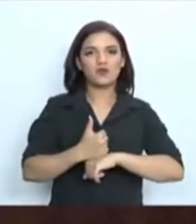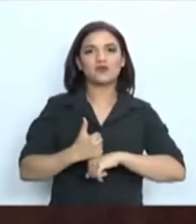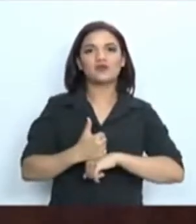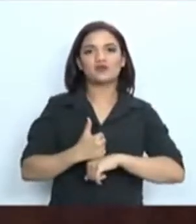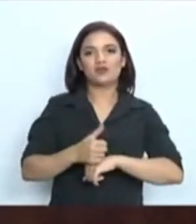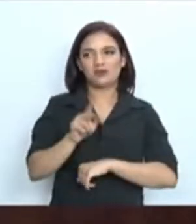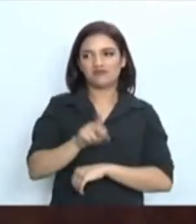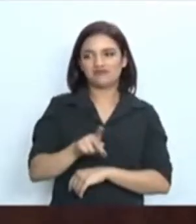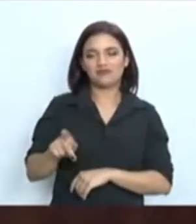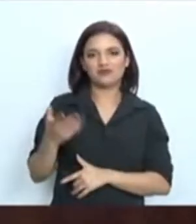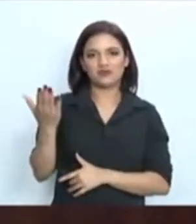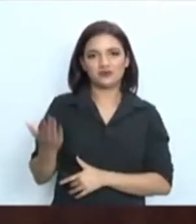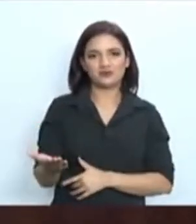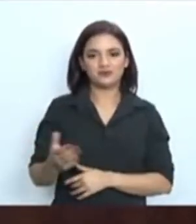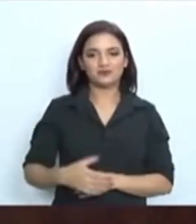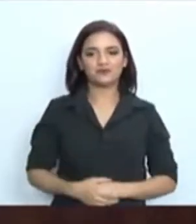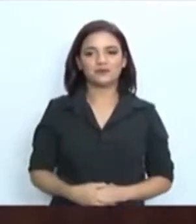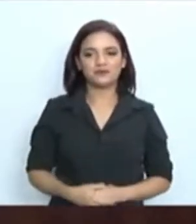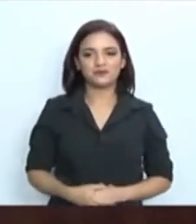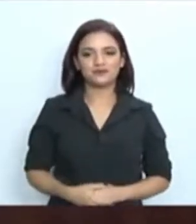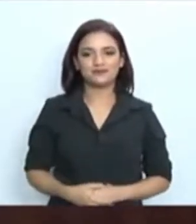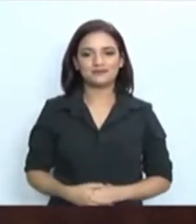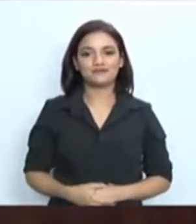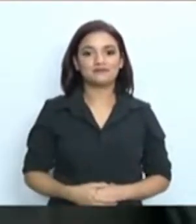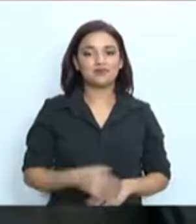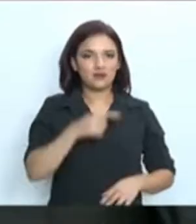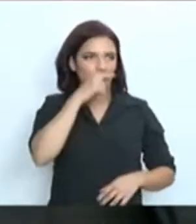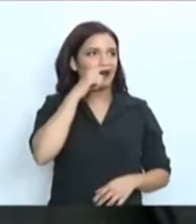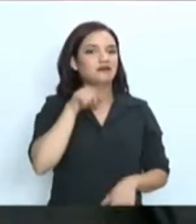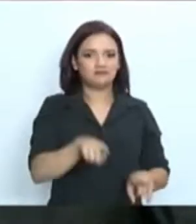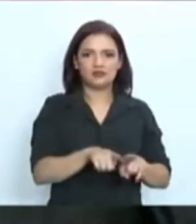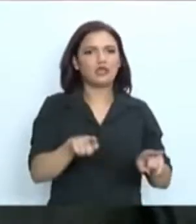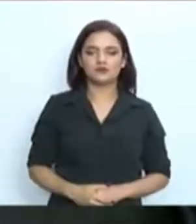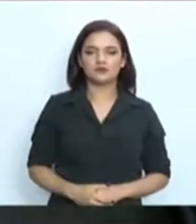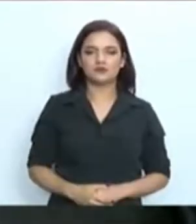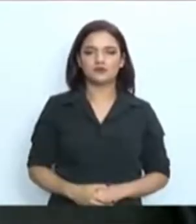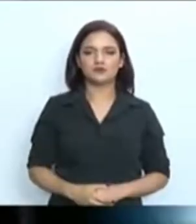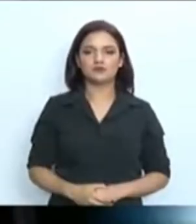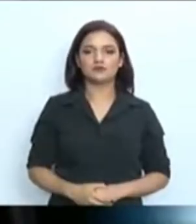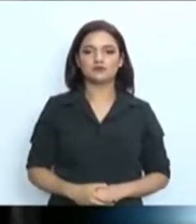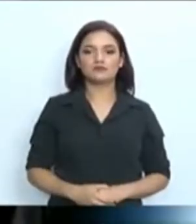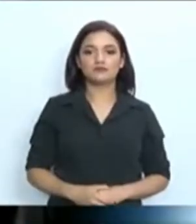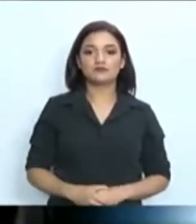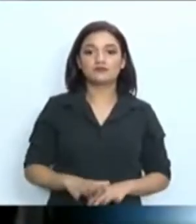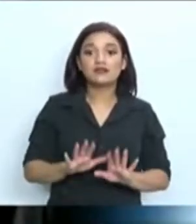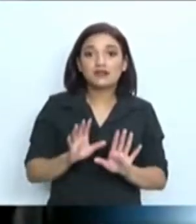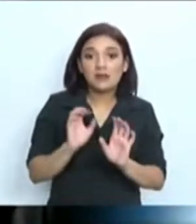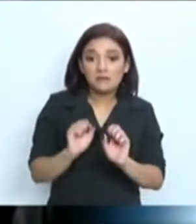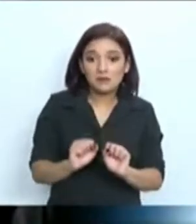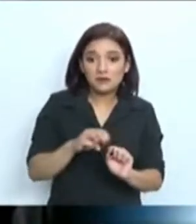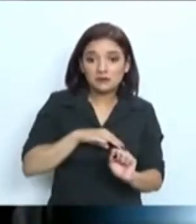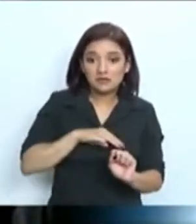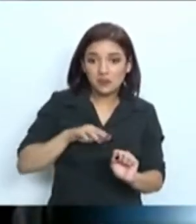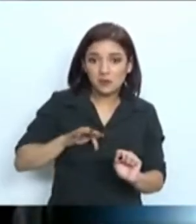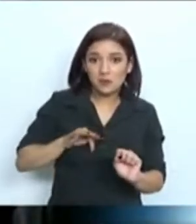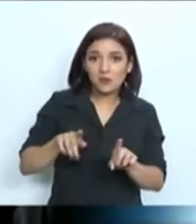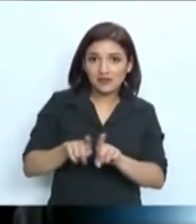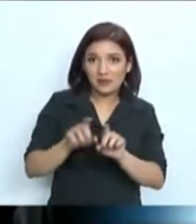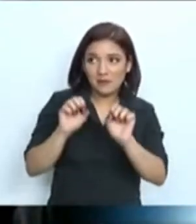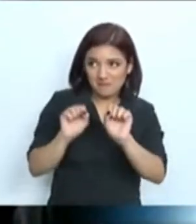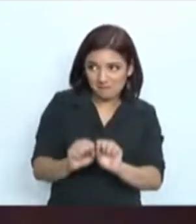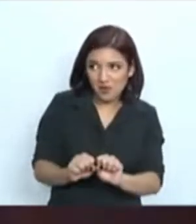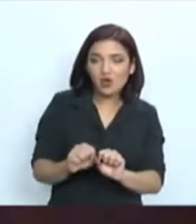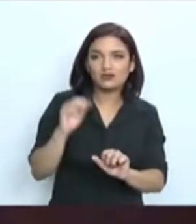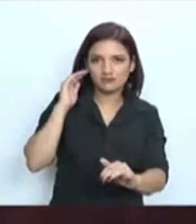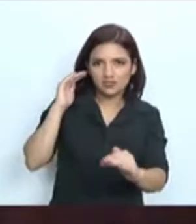Levi. Perfeitamente, senhor presidente. Subscrevo por inteiro. Presidente, o senhor permite que o Ministério Público também associe à